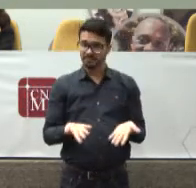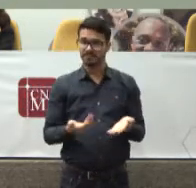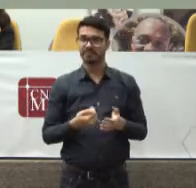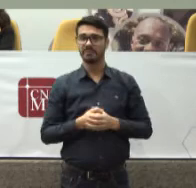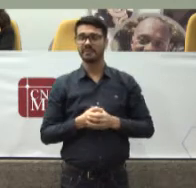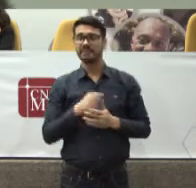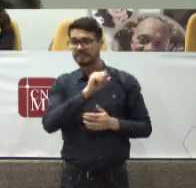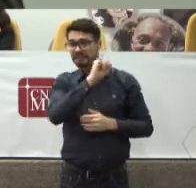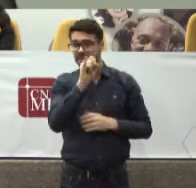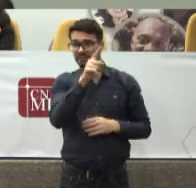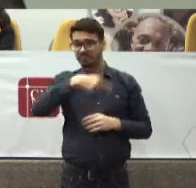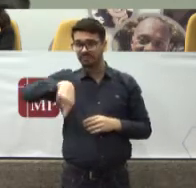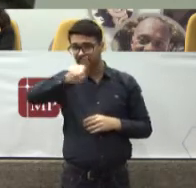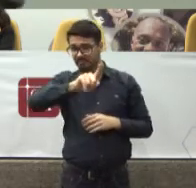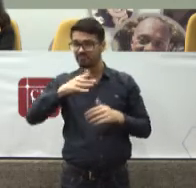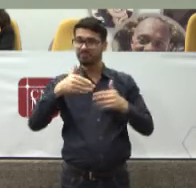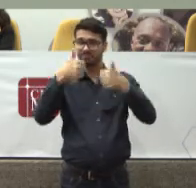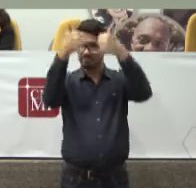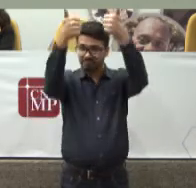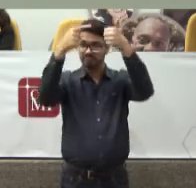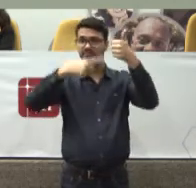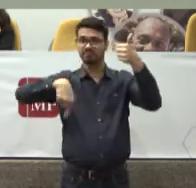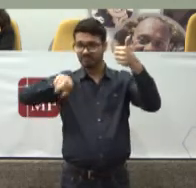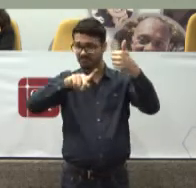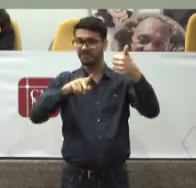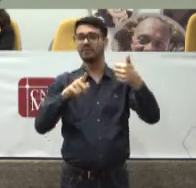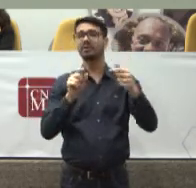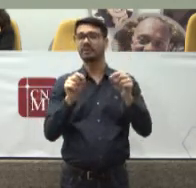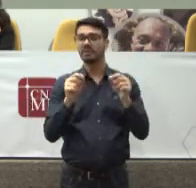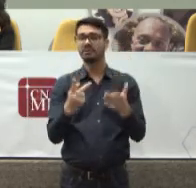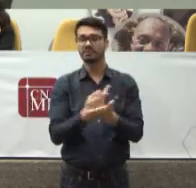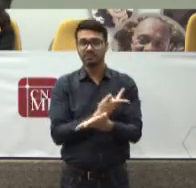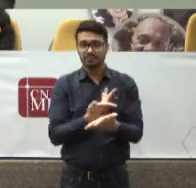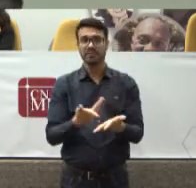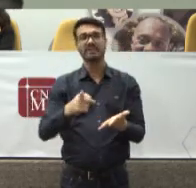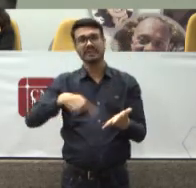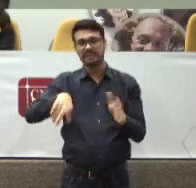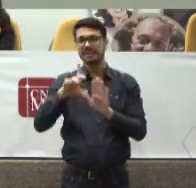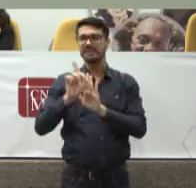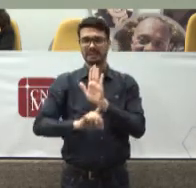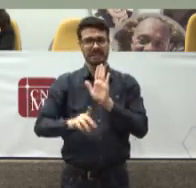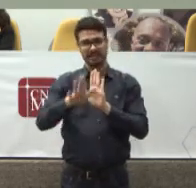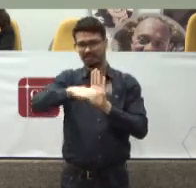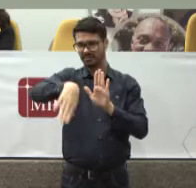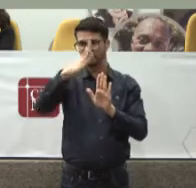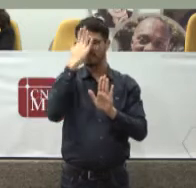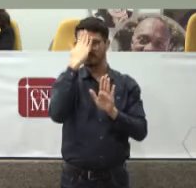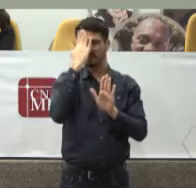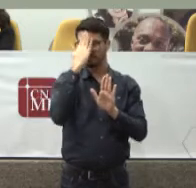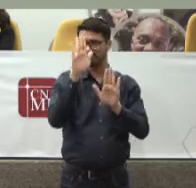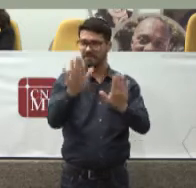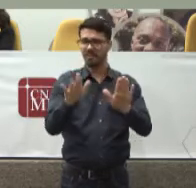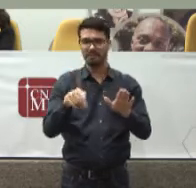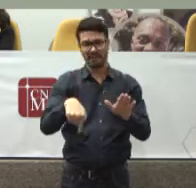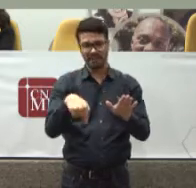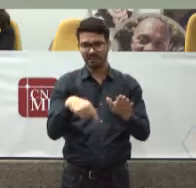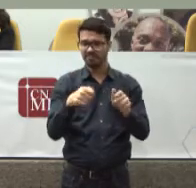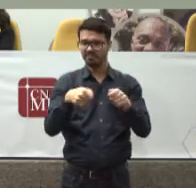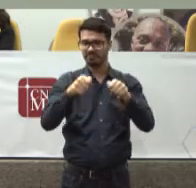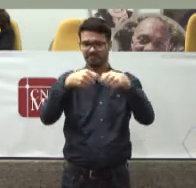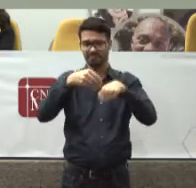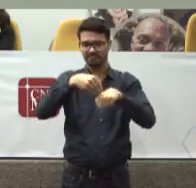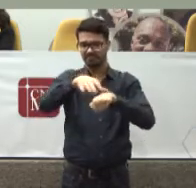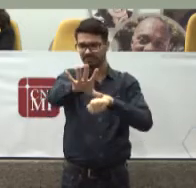corregedorias Então, portanto A parte de direito Os senhores estão sempre se capacitando Não é isso que